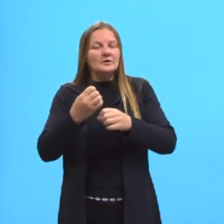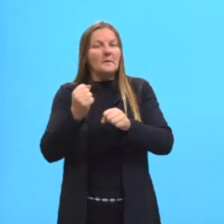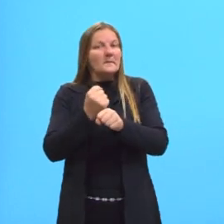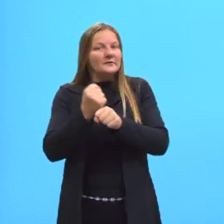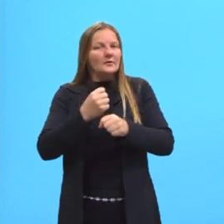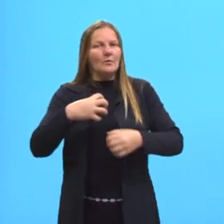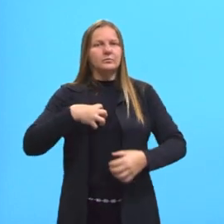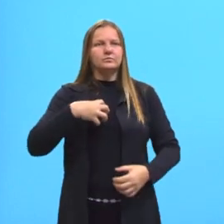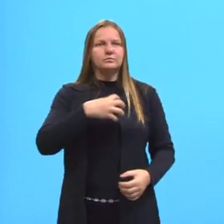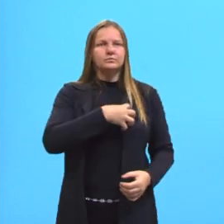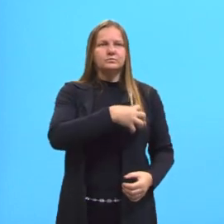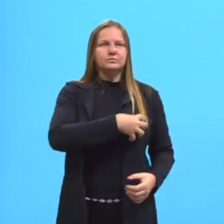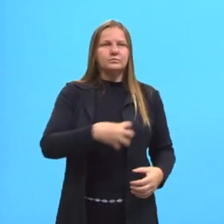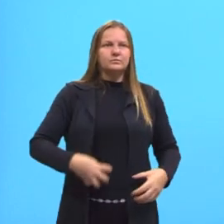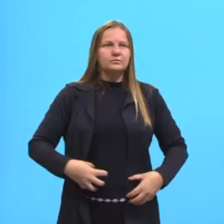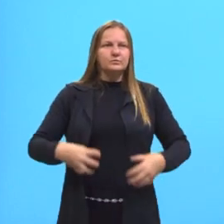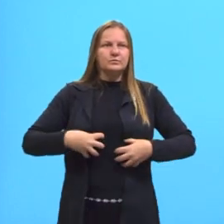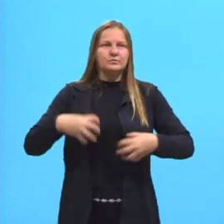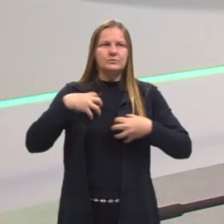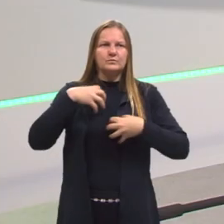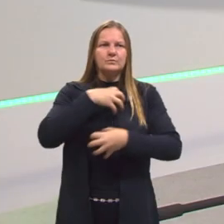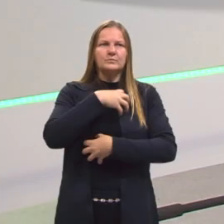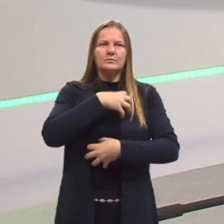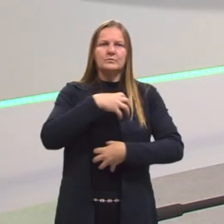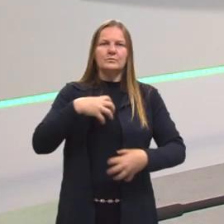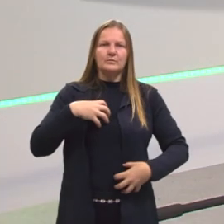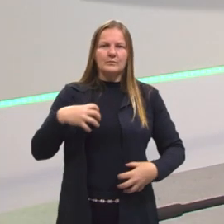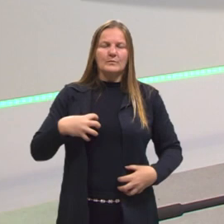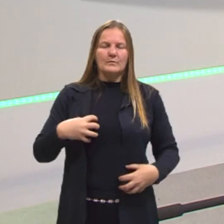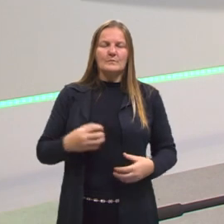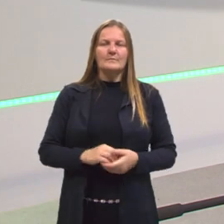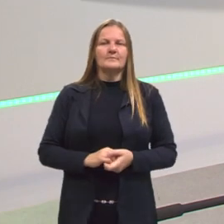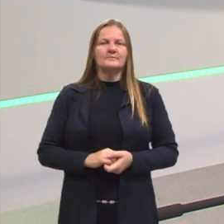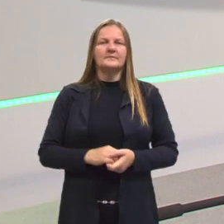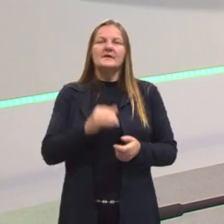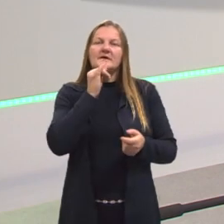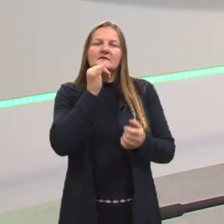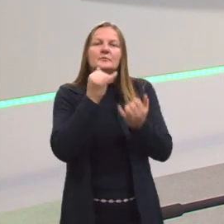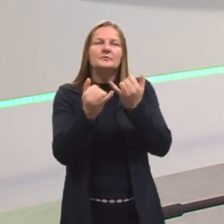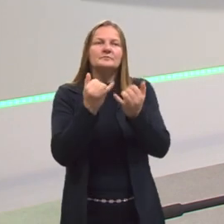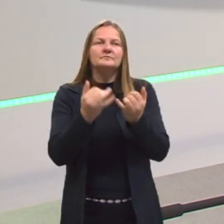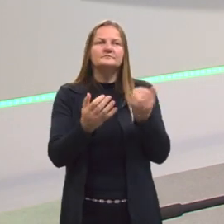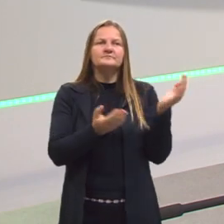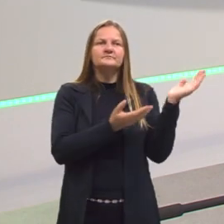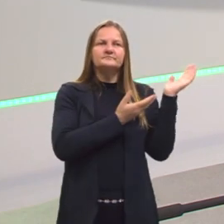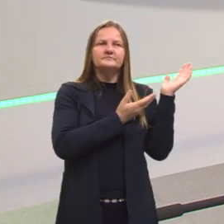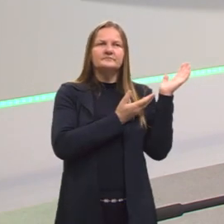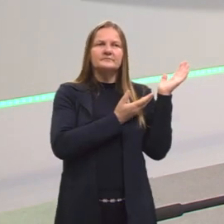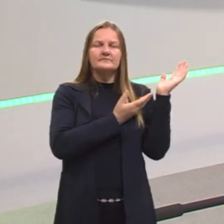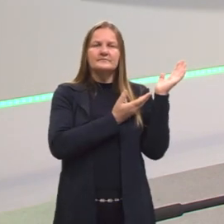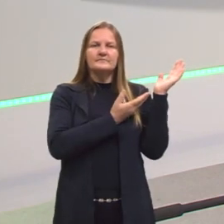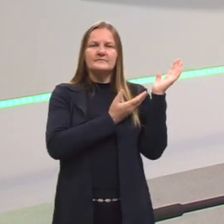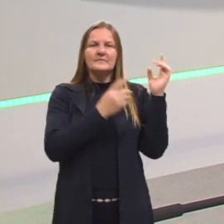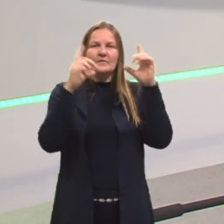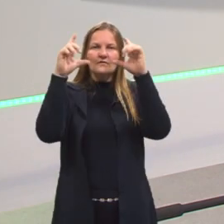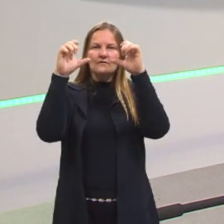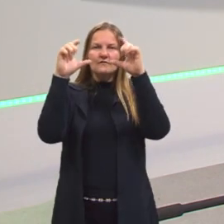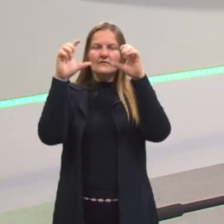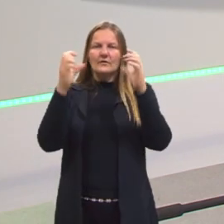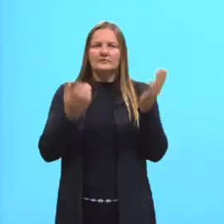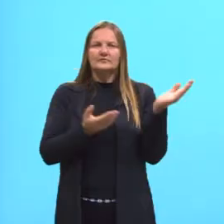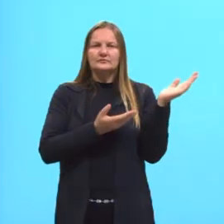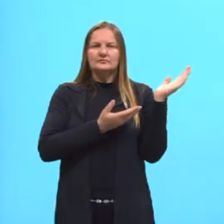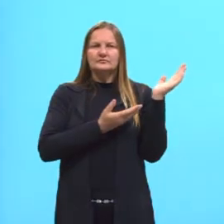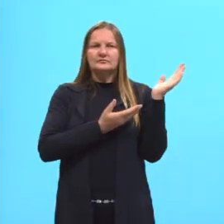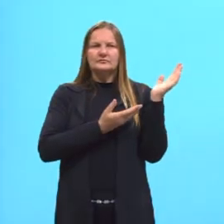certo? Se situaram aí no tecido? Aqui um exemplo, nessas imagens. Aqui nós temos um